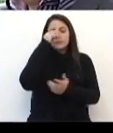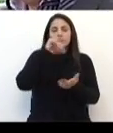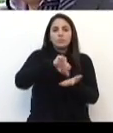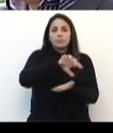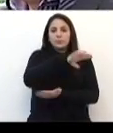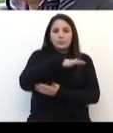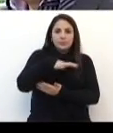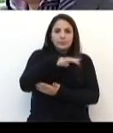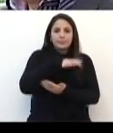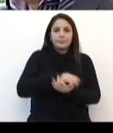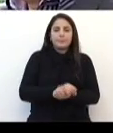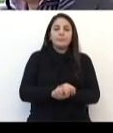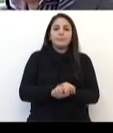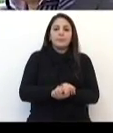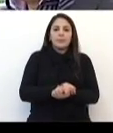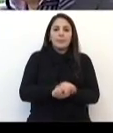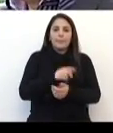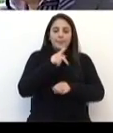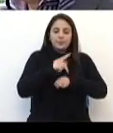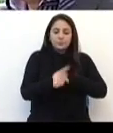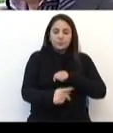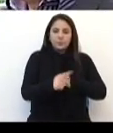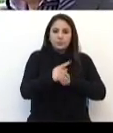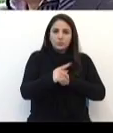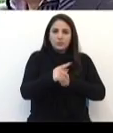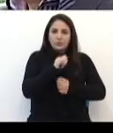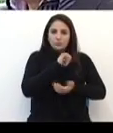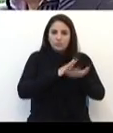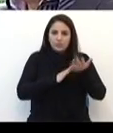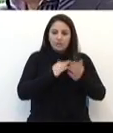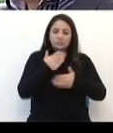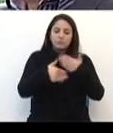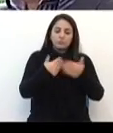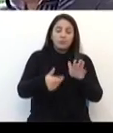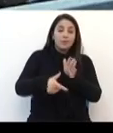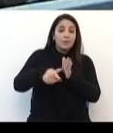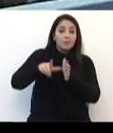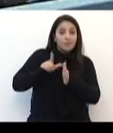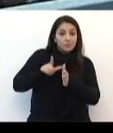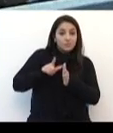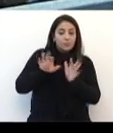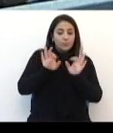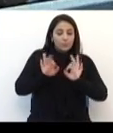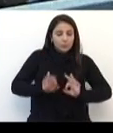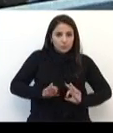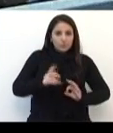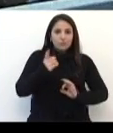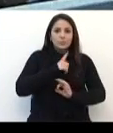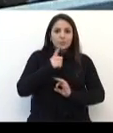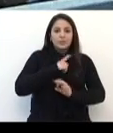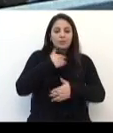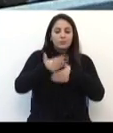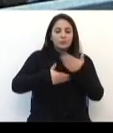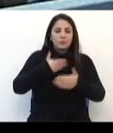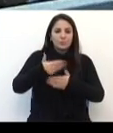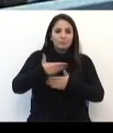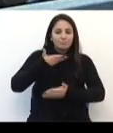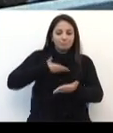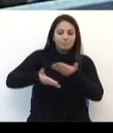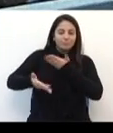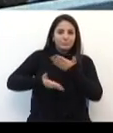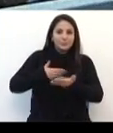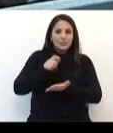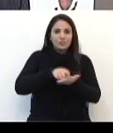Em Passo Fundo, atividades são desenvolvidas bem antes disso. E muitos projetos contam com o seu